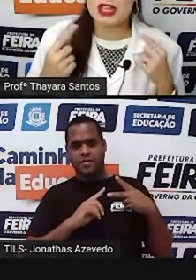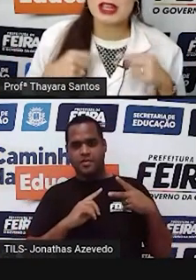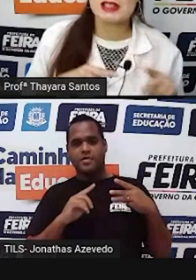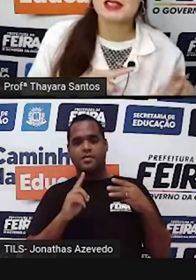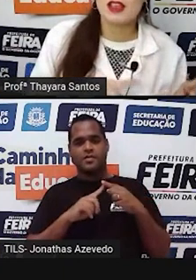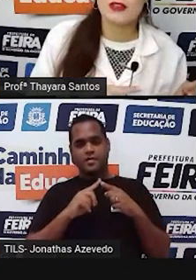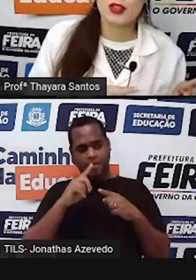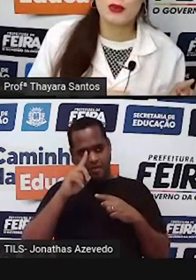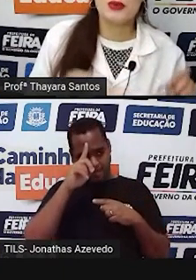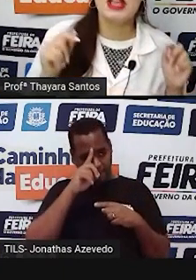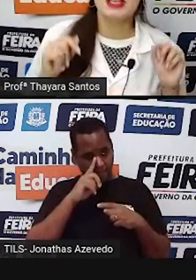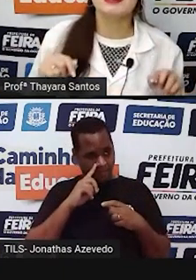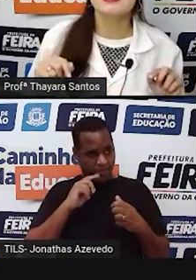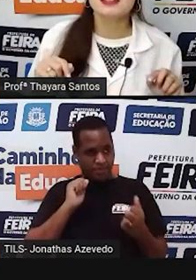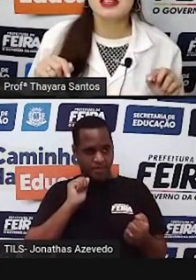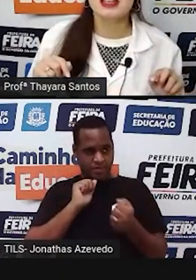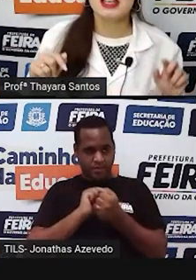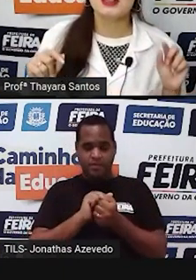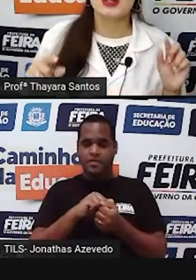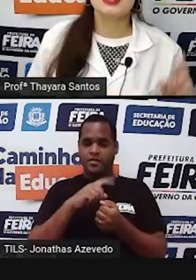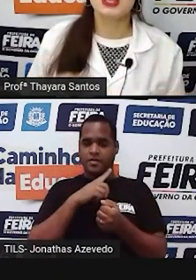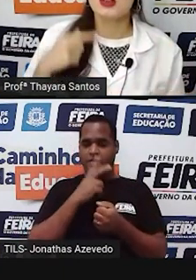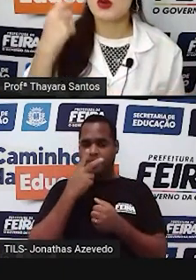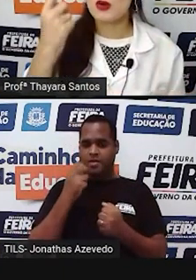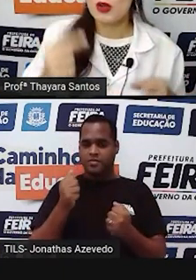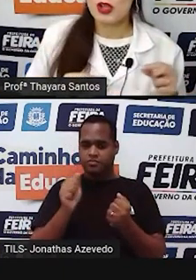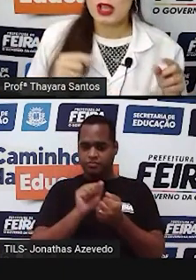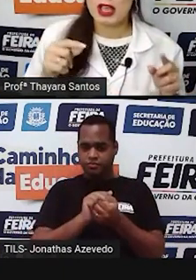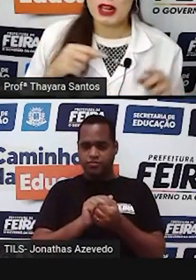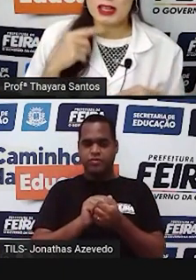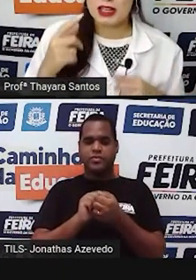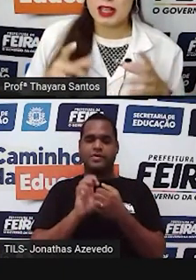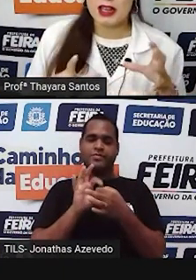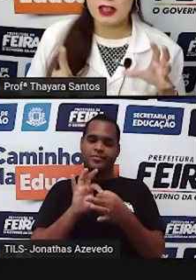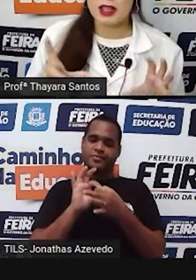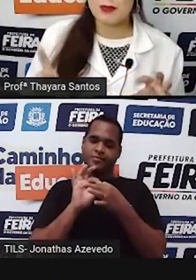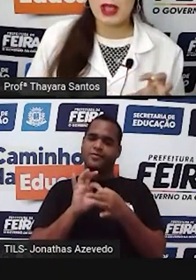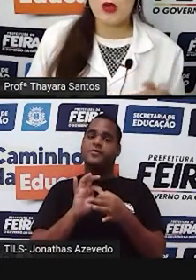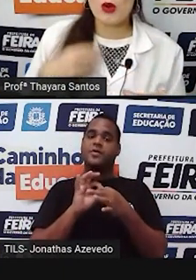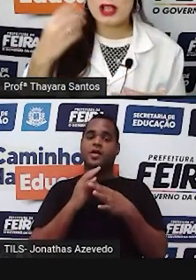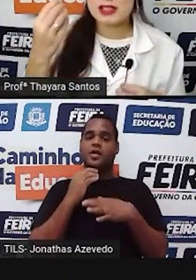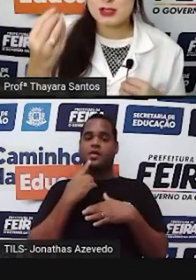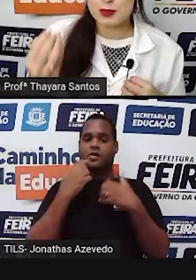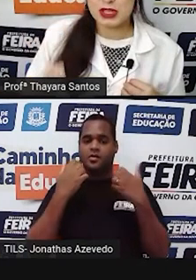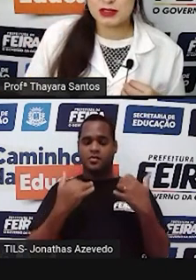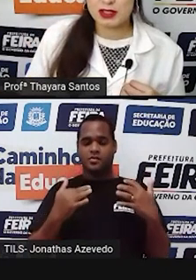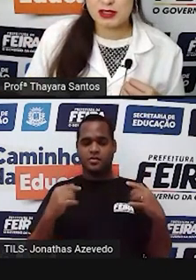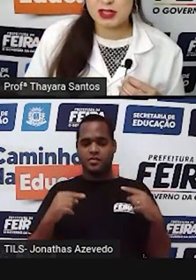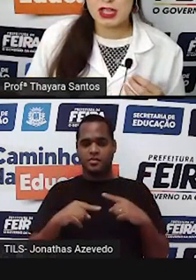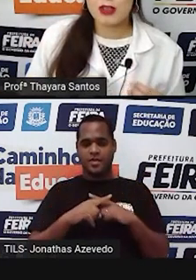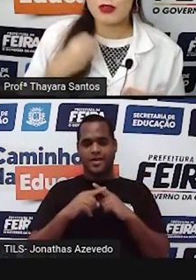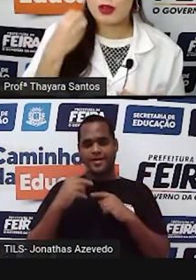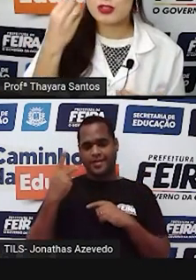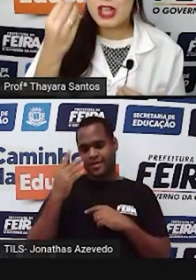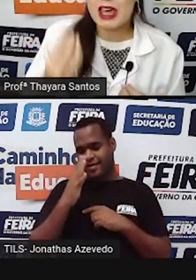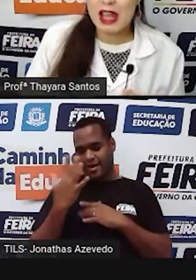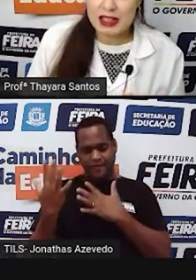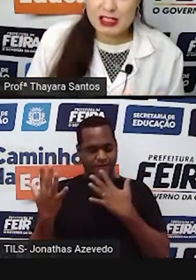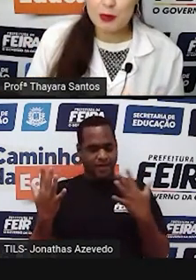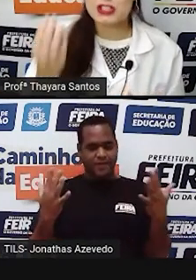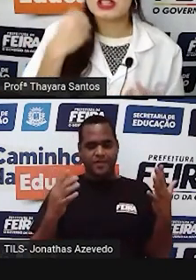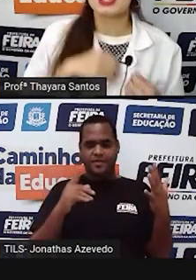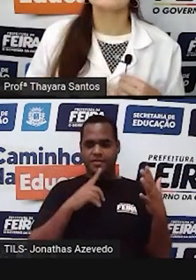que foram geradas em F1 entre si. Então, ele gerou ali, ele pegou essas plantas que foram